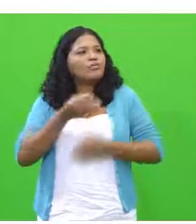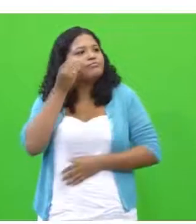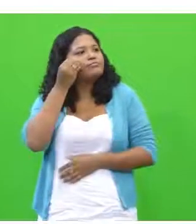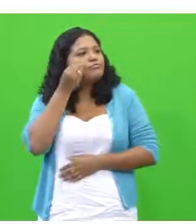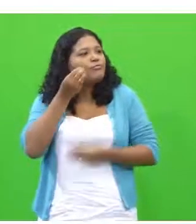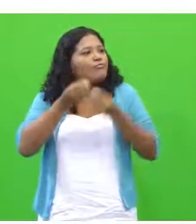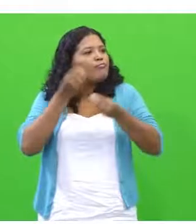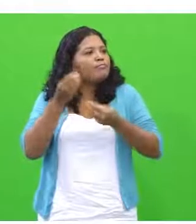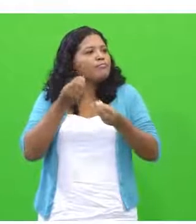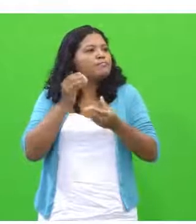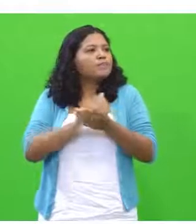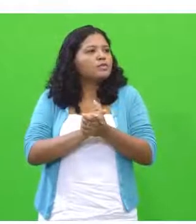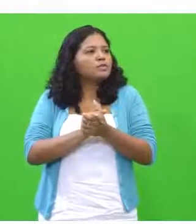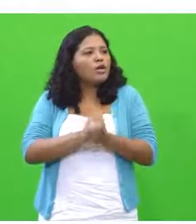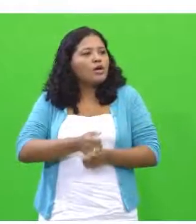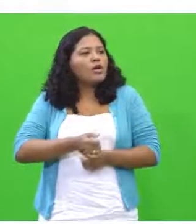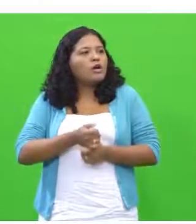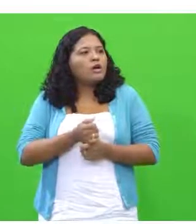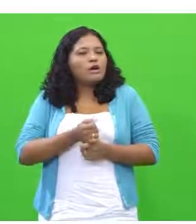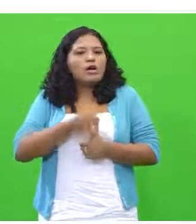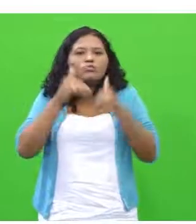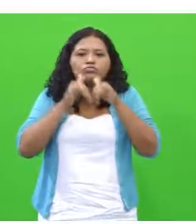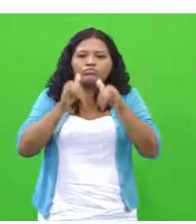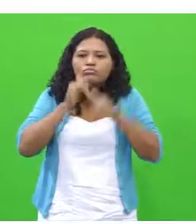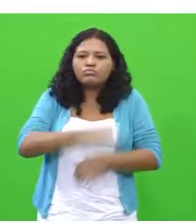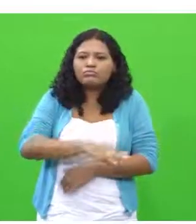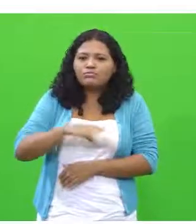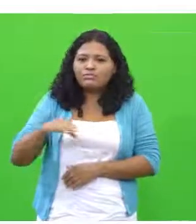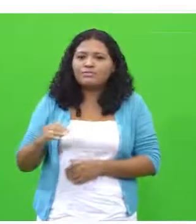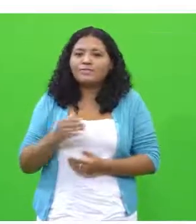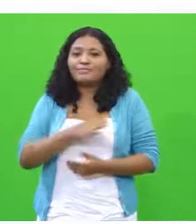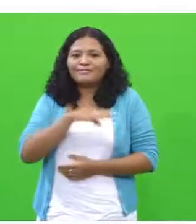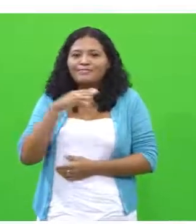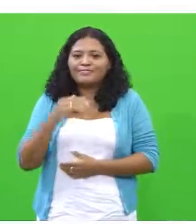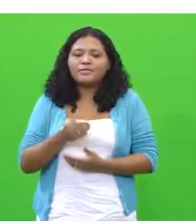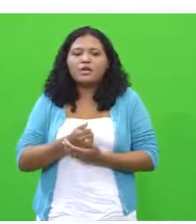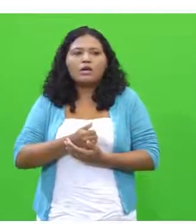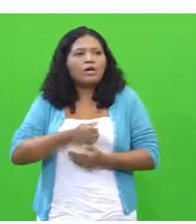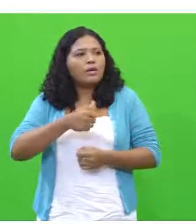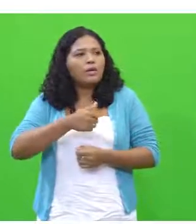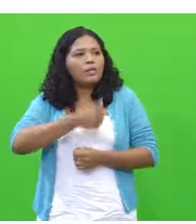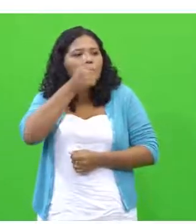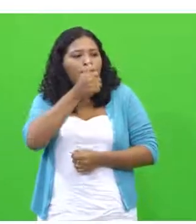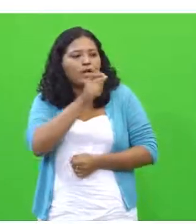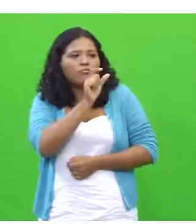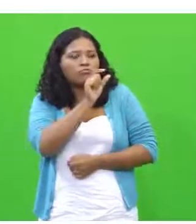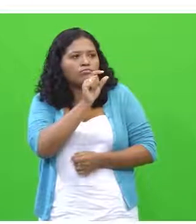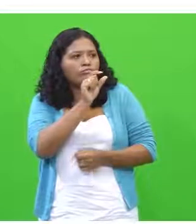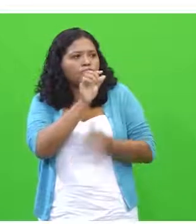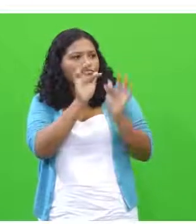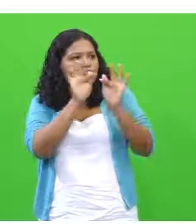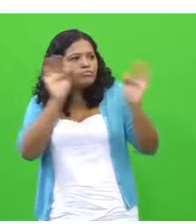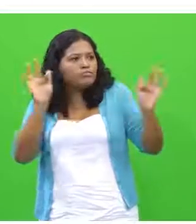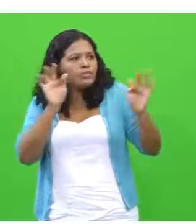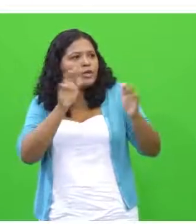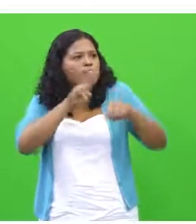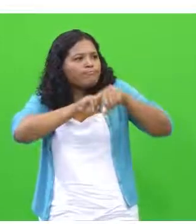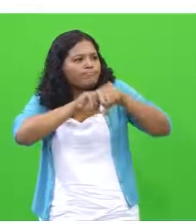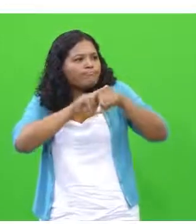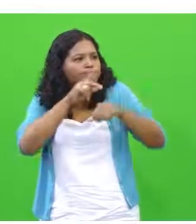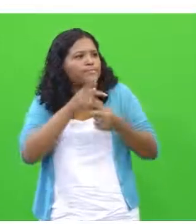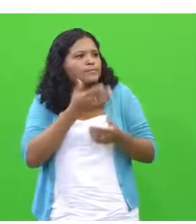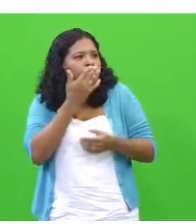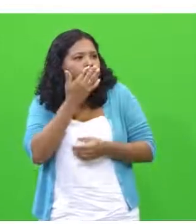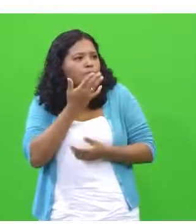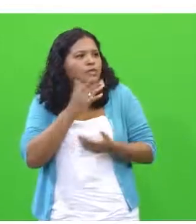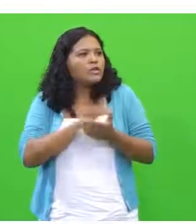Olha só. Publicidade infantil na segunda linha destacada em verde. E as ONGs defendendo os direitos